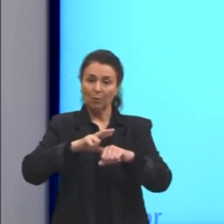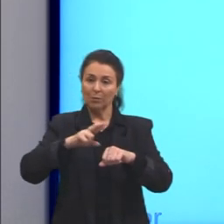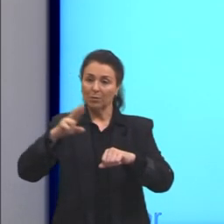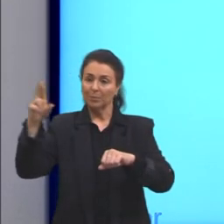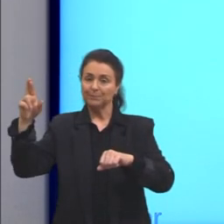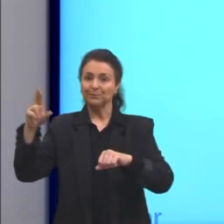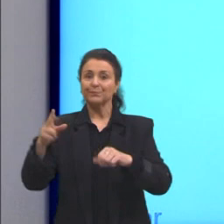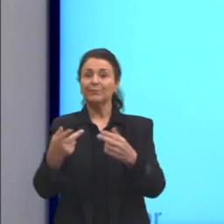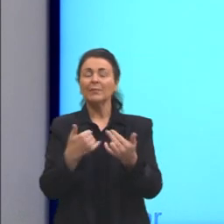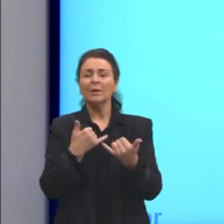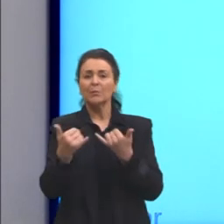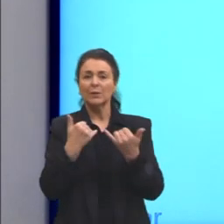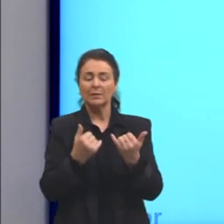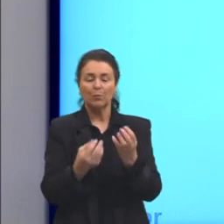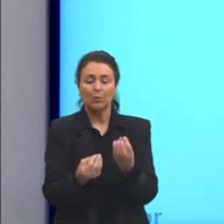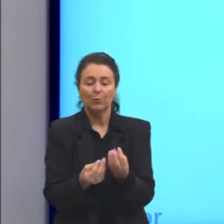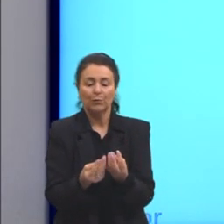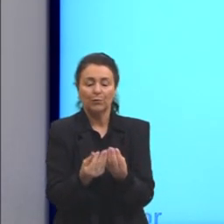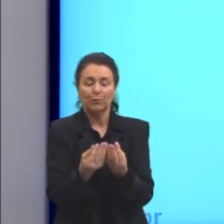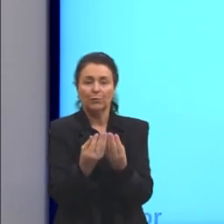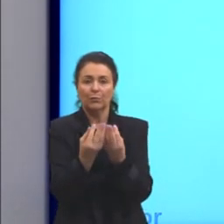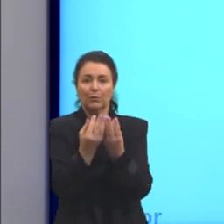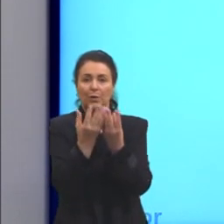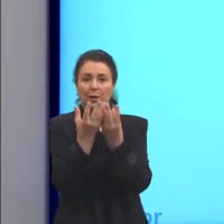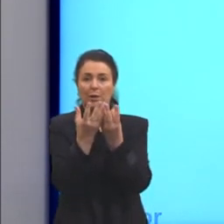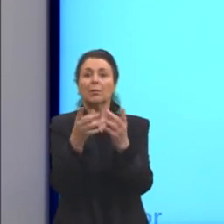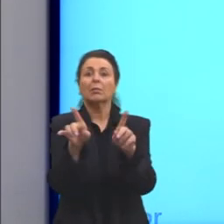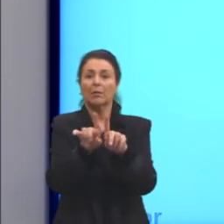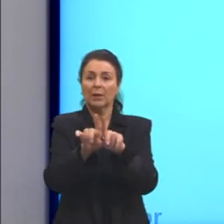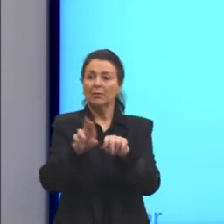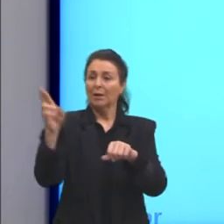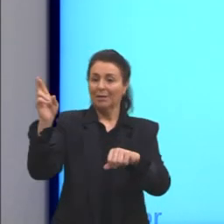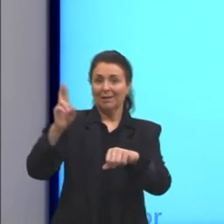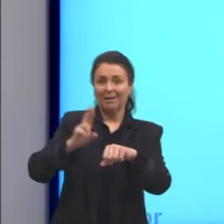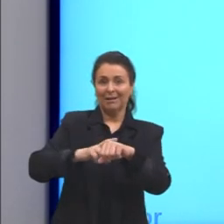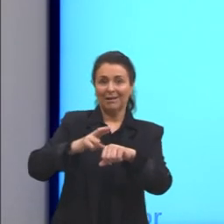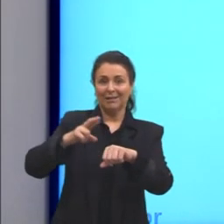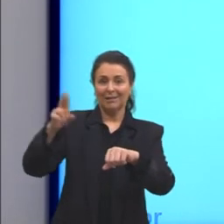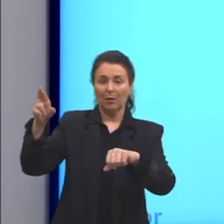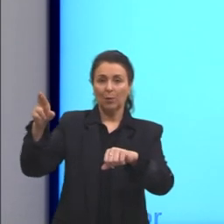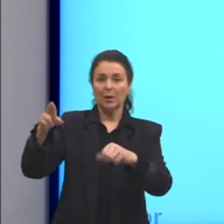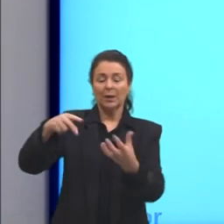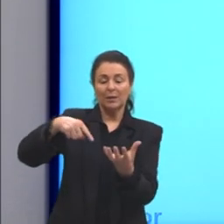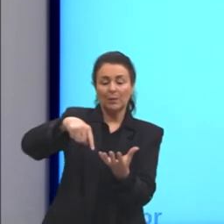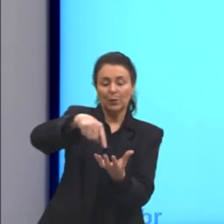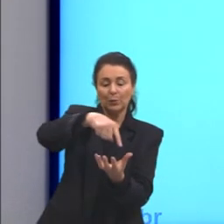emite, então, um certo tipo de radiação, o sol e até o microondas.